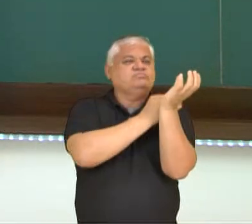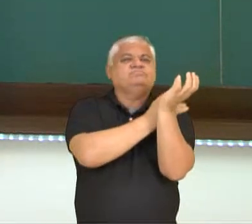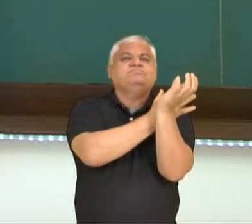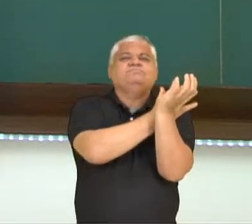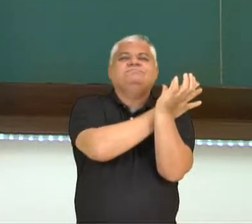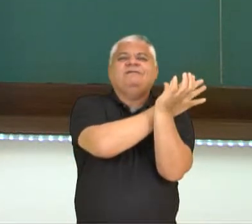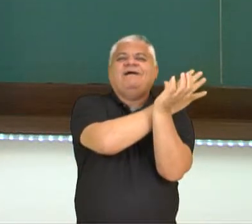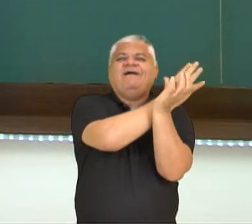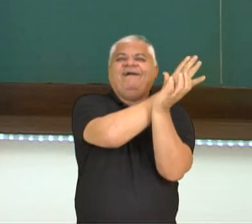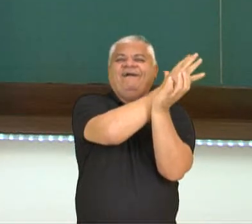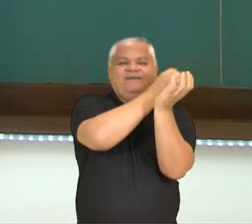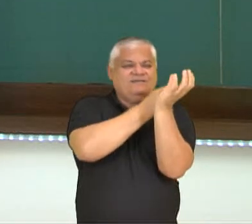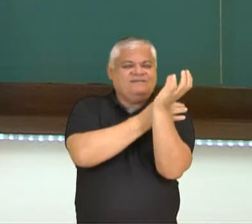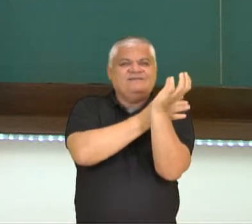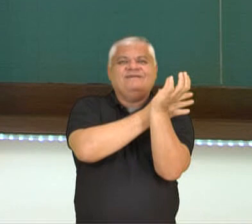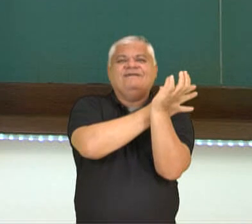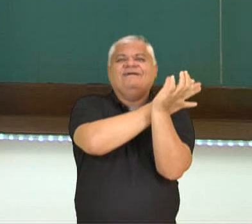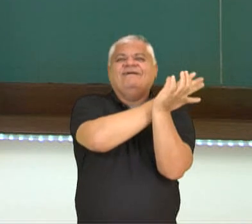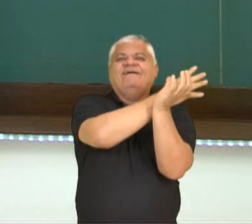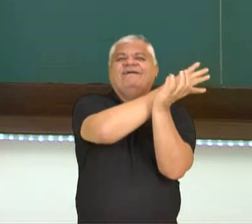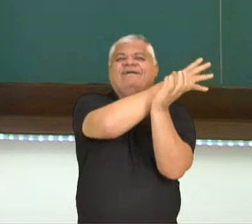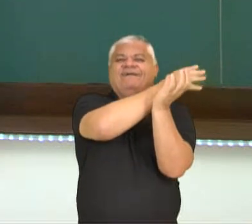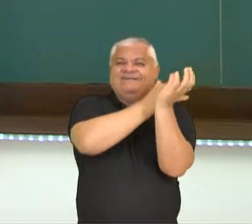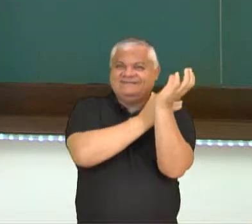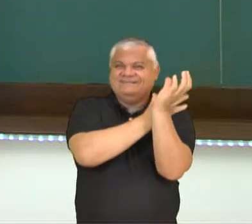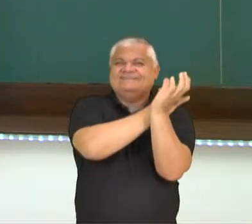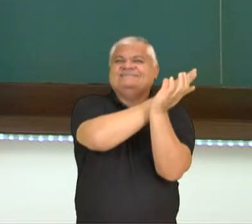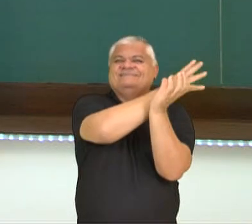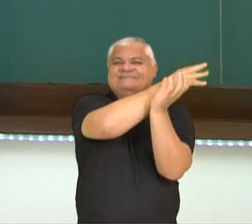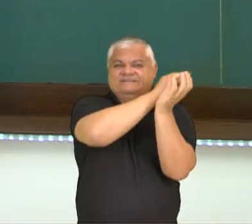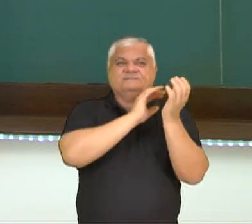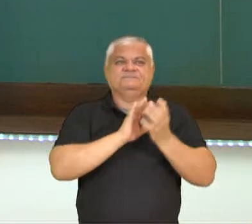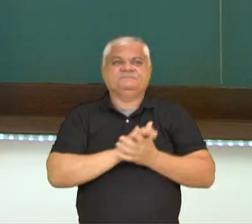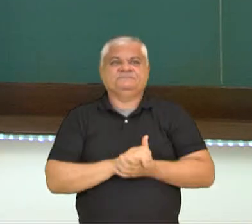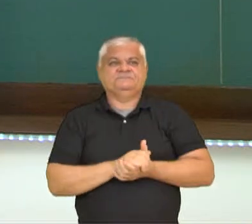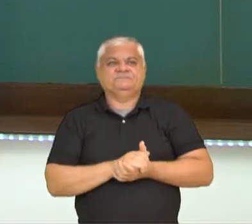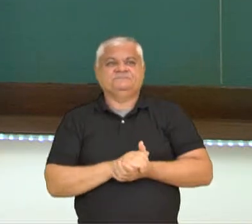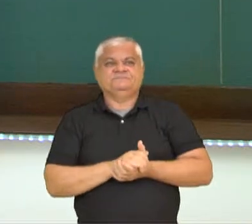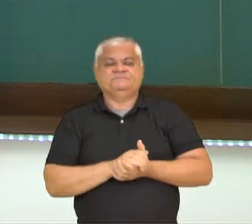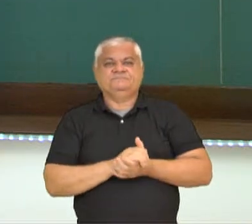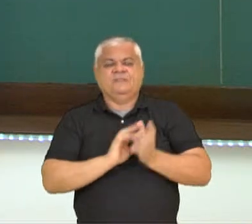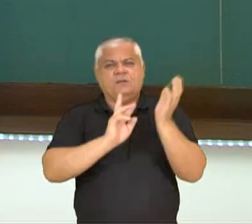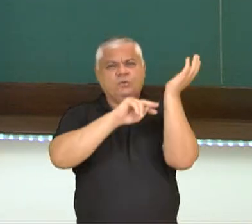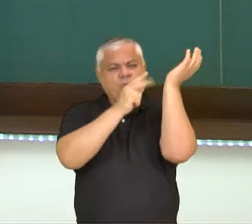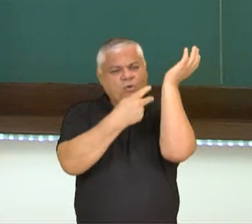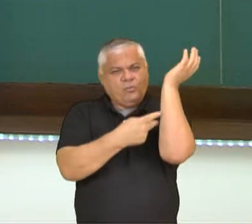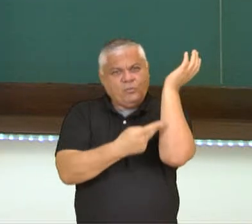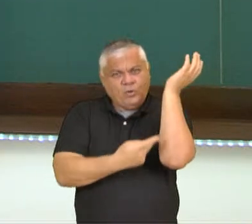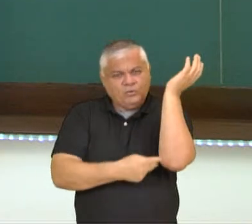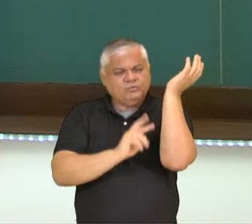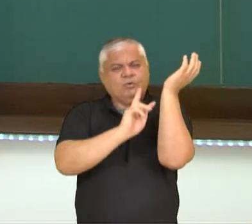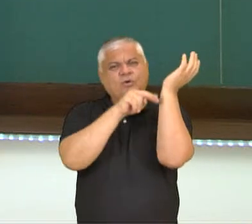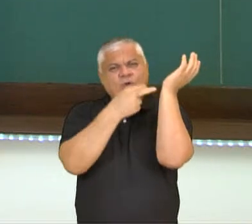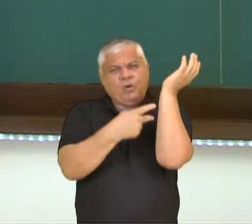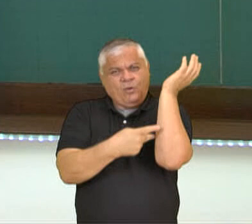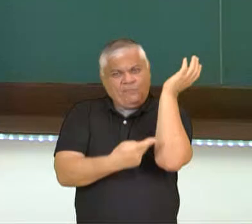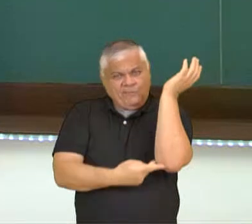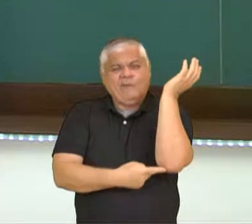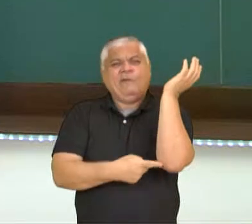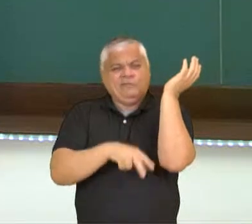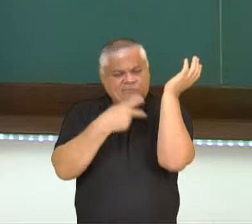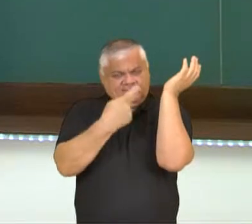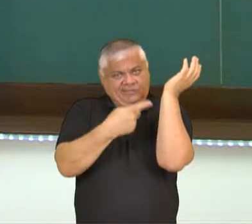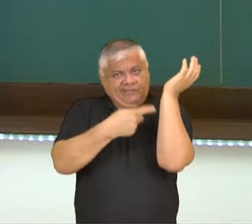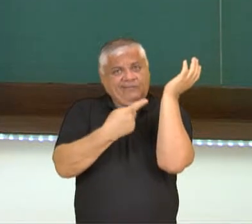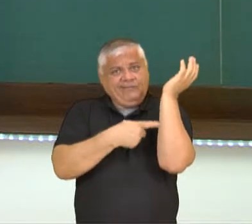para fazer a planta dobrar ali daquele lado, tá? Então, outros tipos desse crescimento,